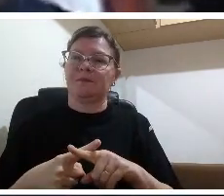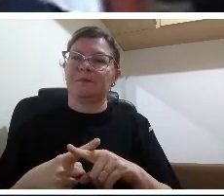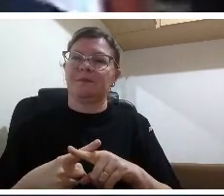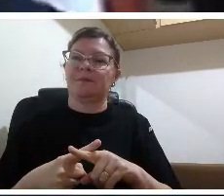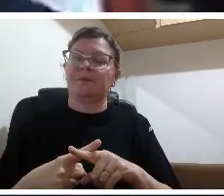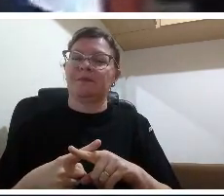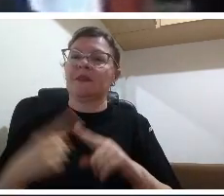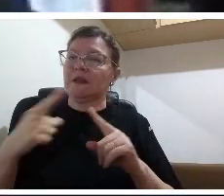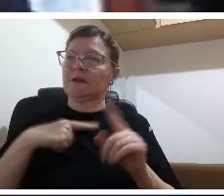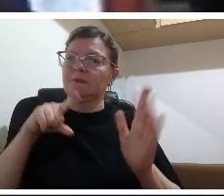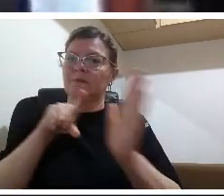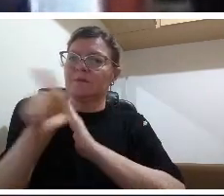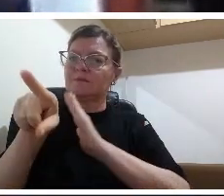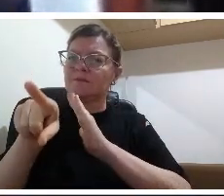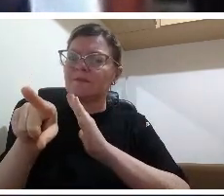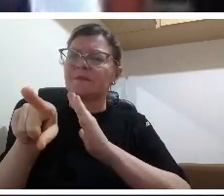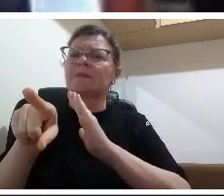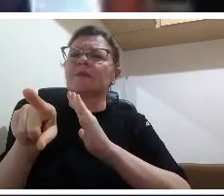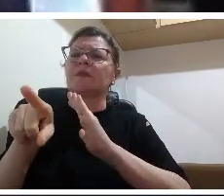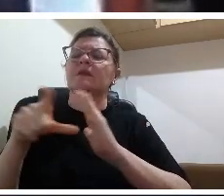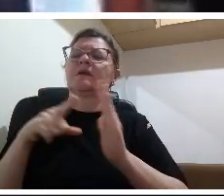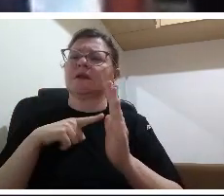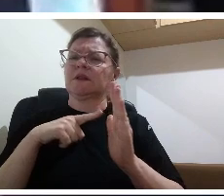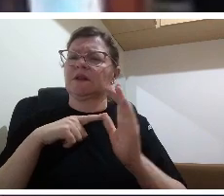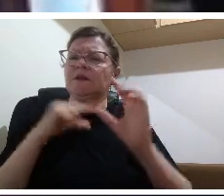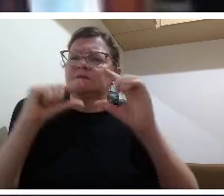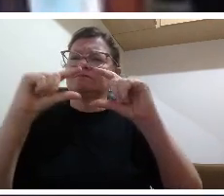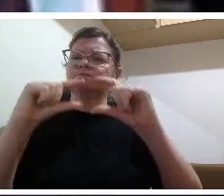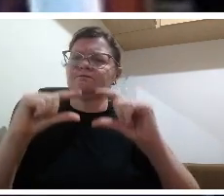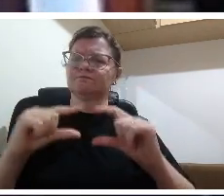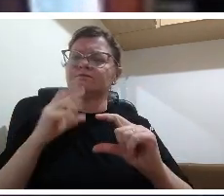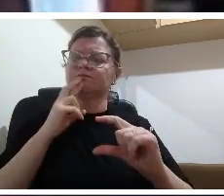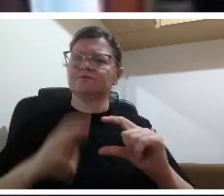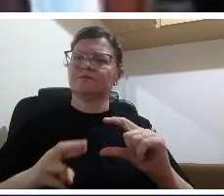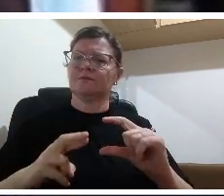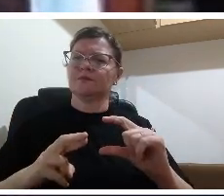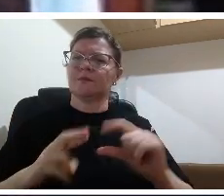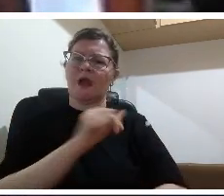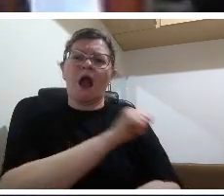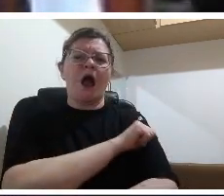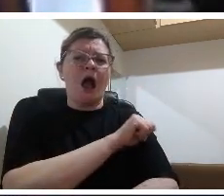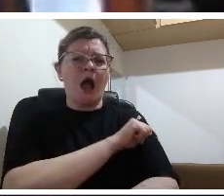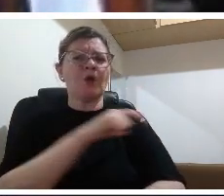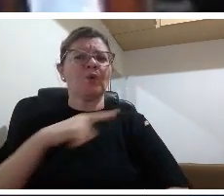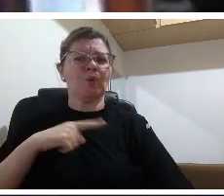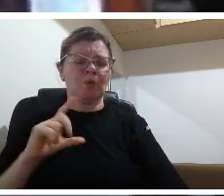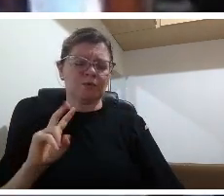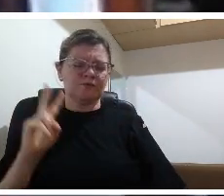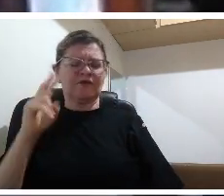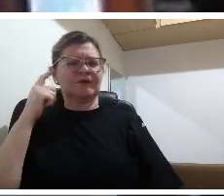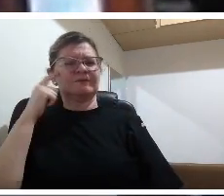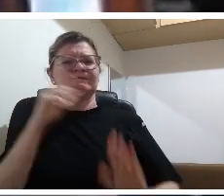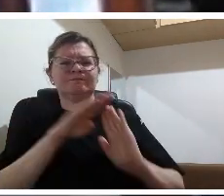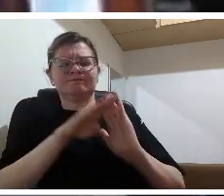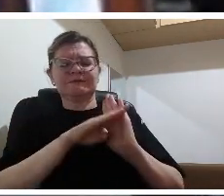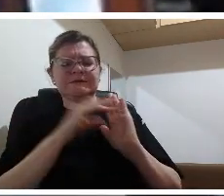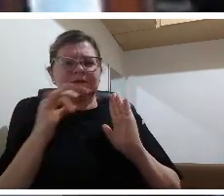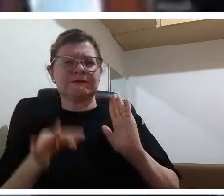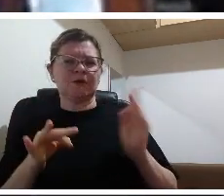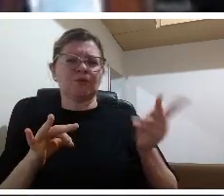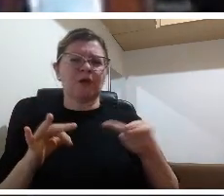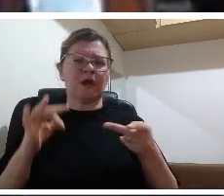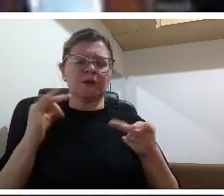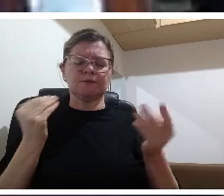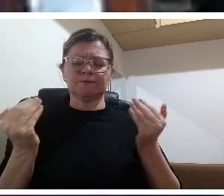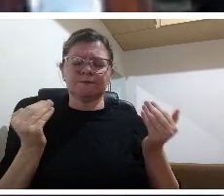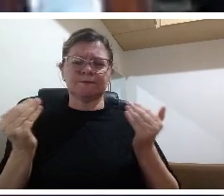julga aquela que ele vai assinalar e assinala então ele emite um juízo de valor sobre um conteúdo com um critério e